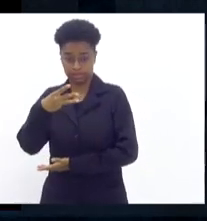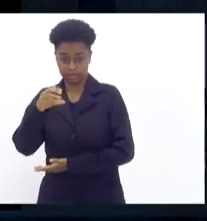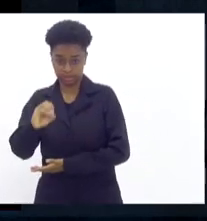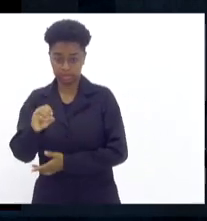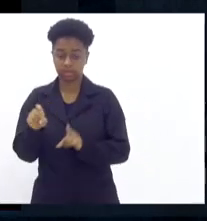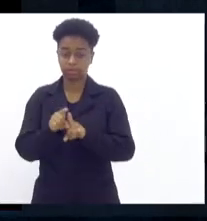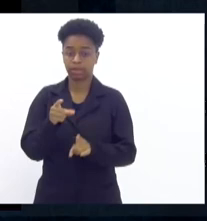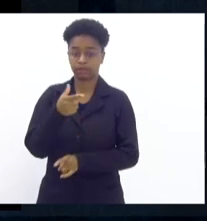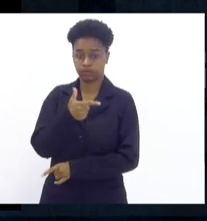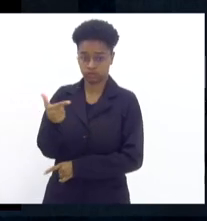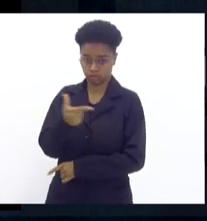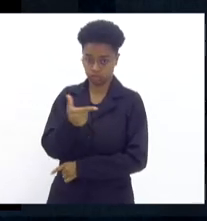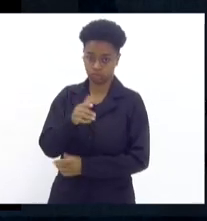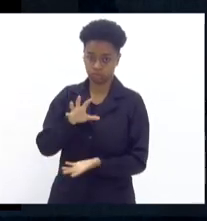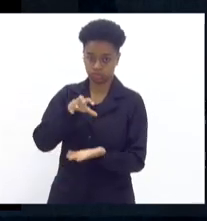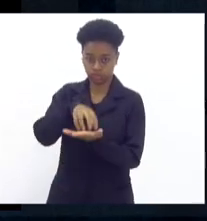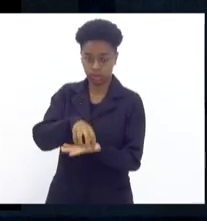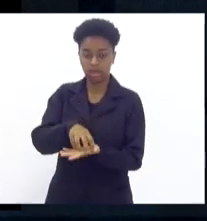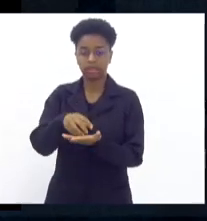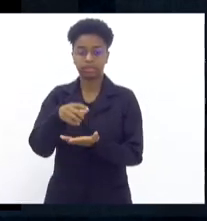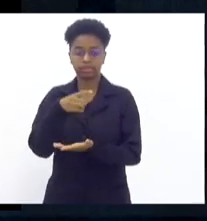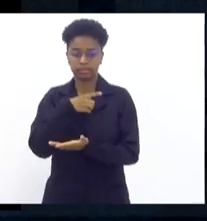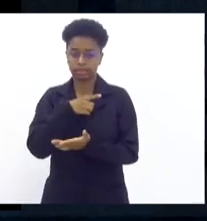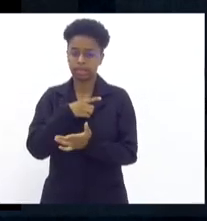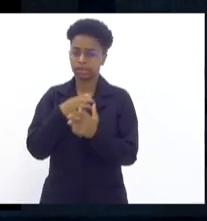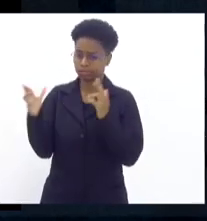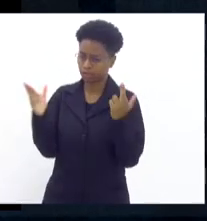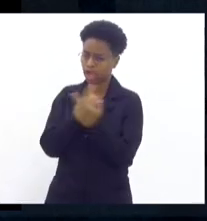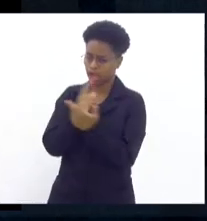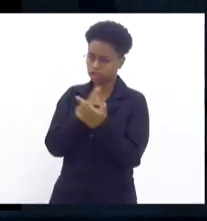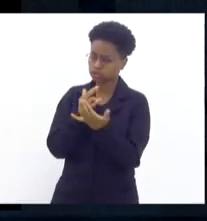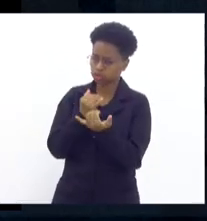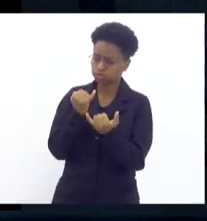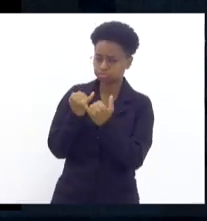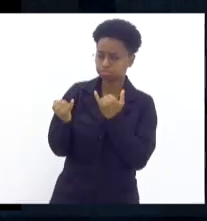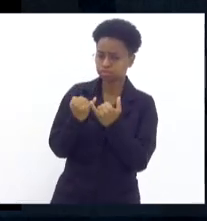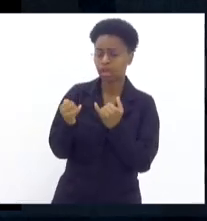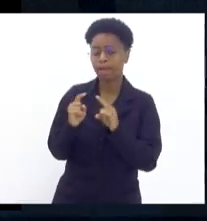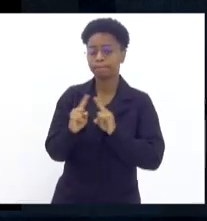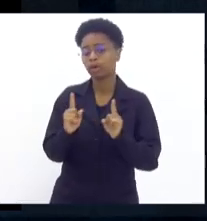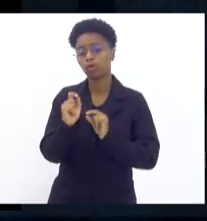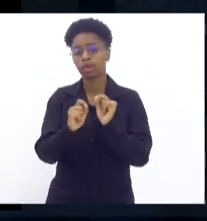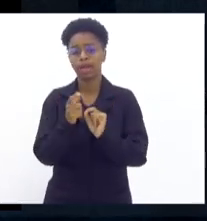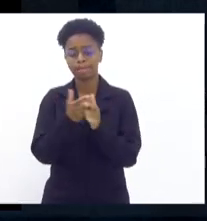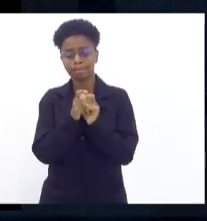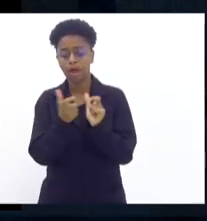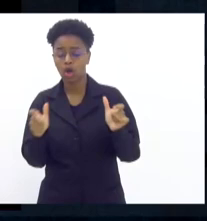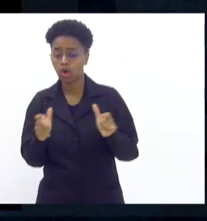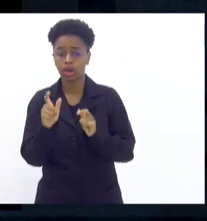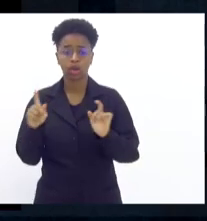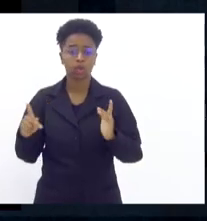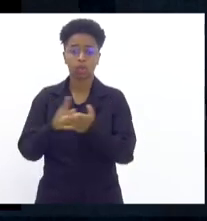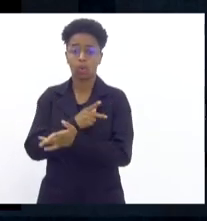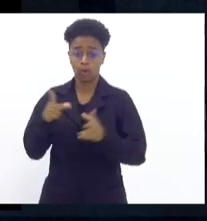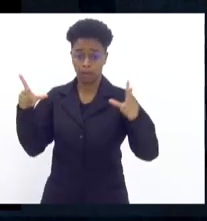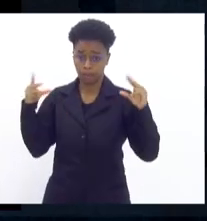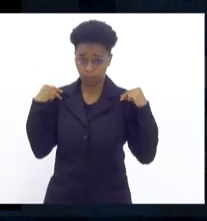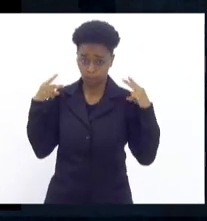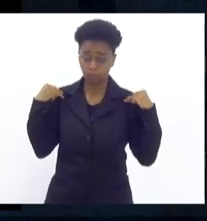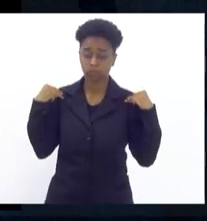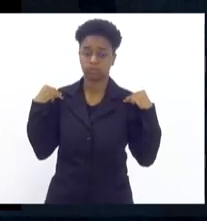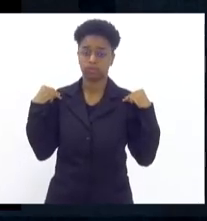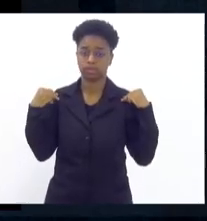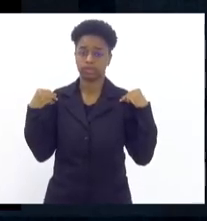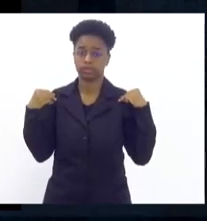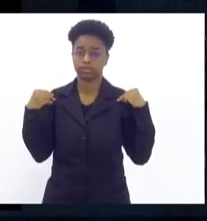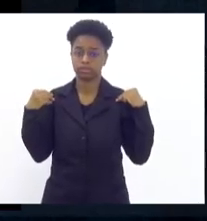relacionamento bastante estreito, bastante é de que, muito dos casos, motoristas, eles são